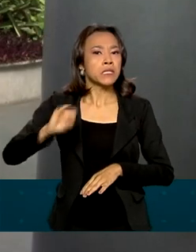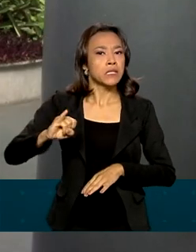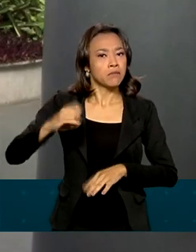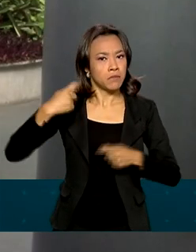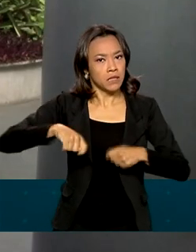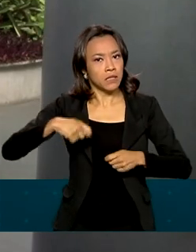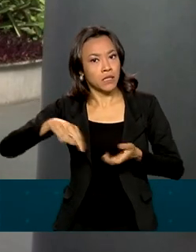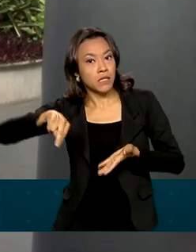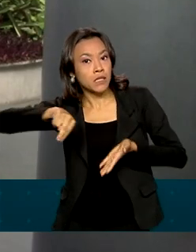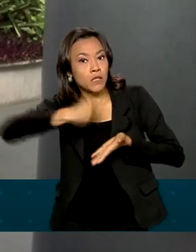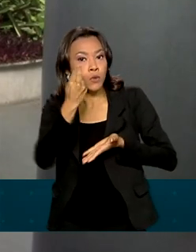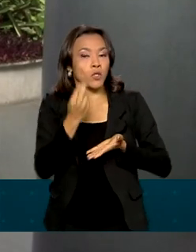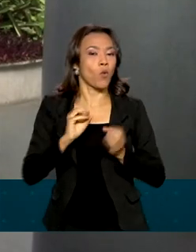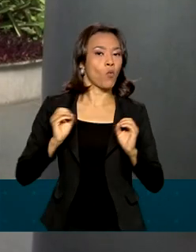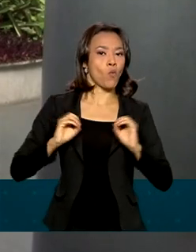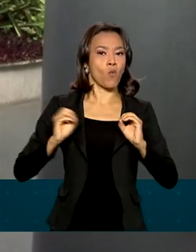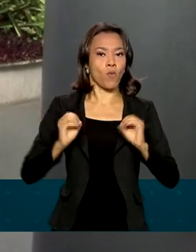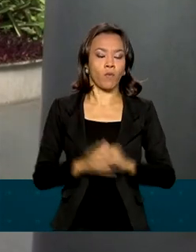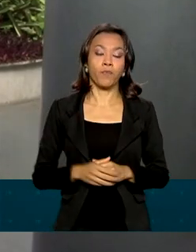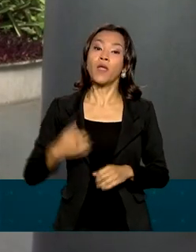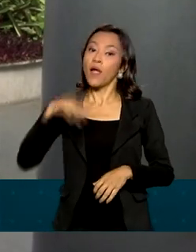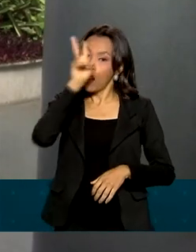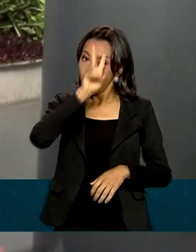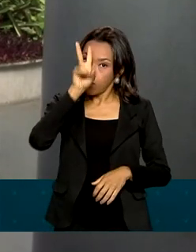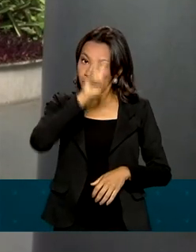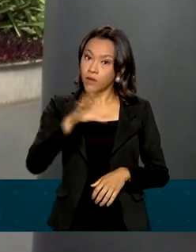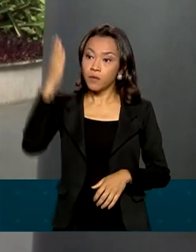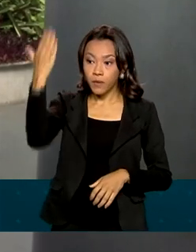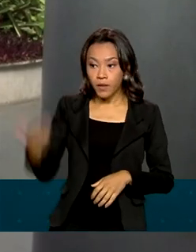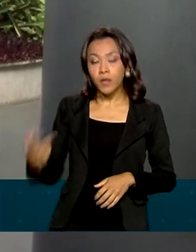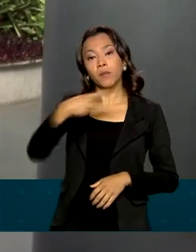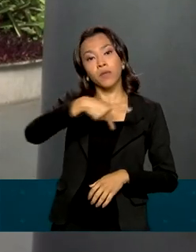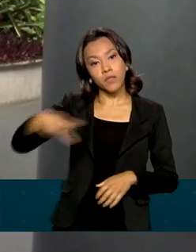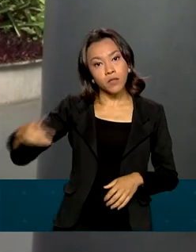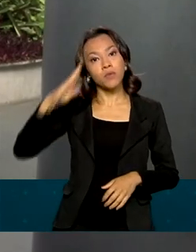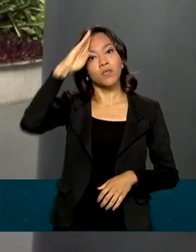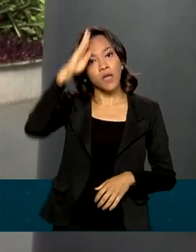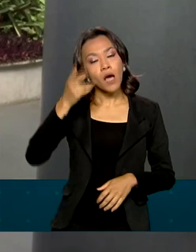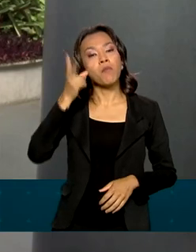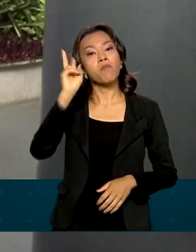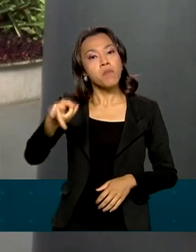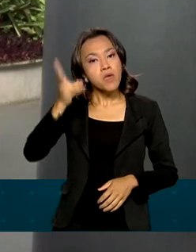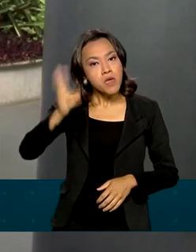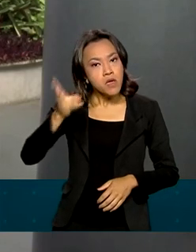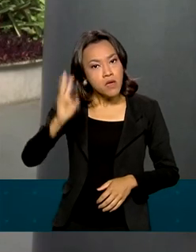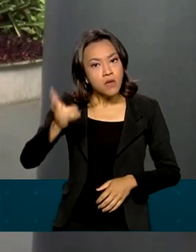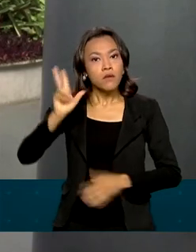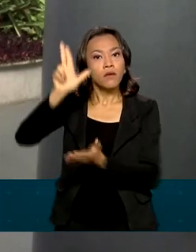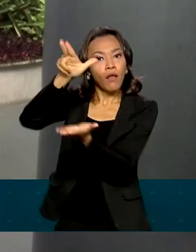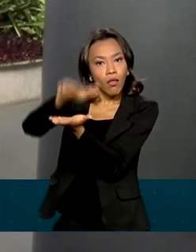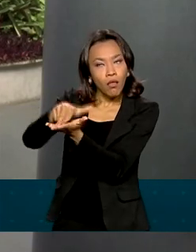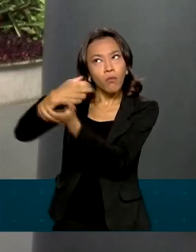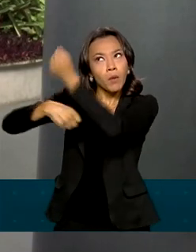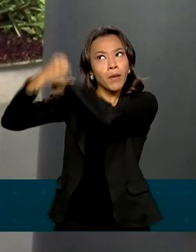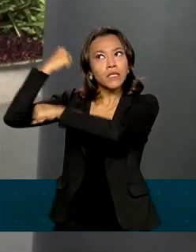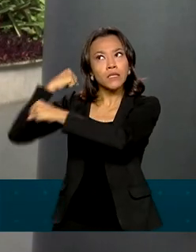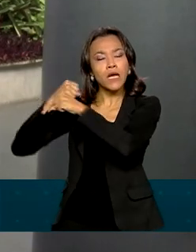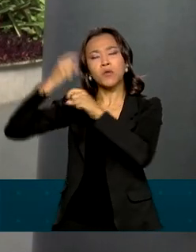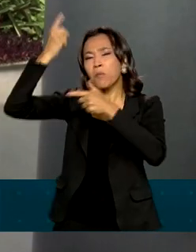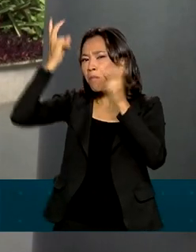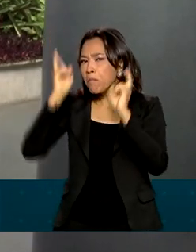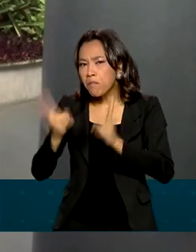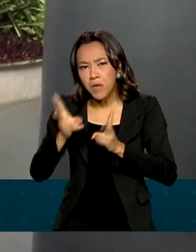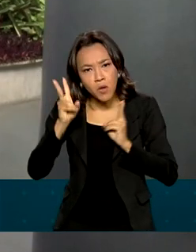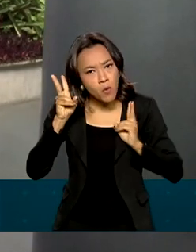de uma cirurgia. Lembrando que o presidente Jair Bolsonaro esteve internado neste mesmo hospital no ano passado com o mesmo problema